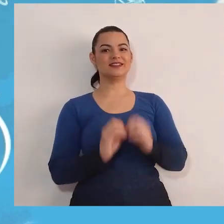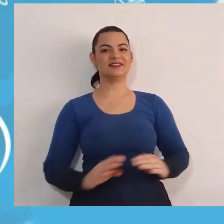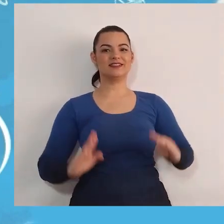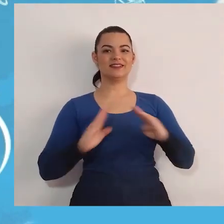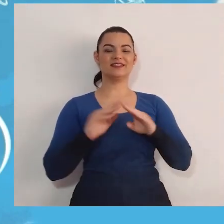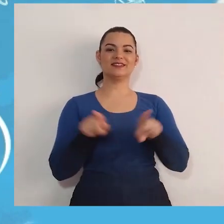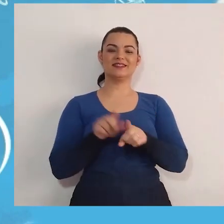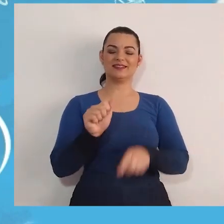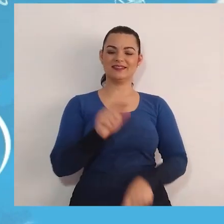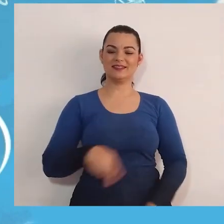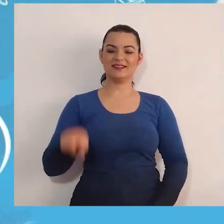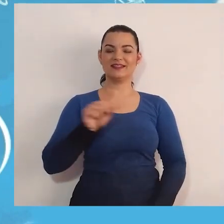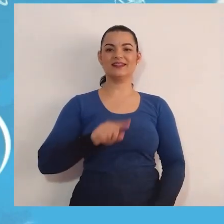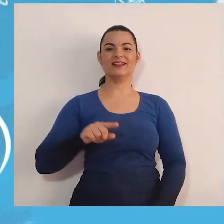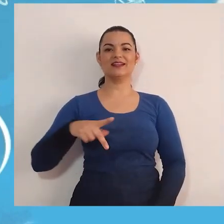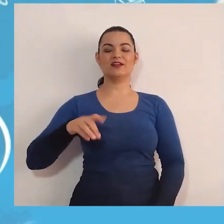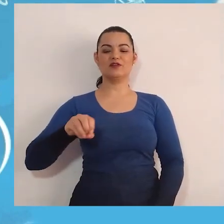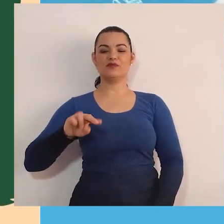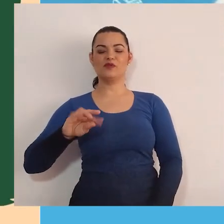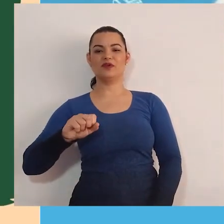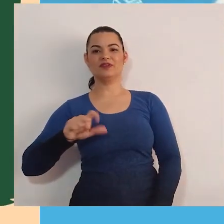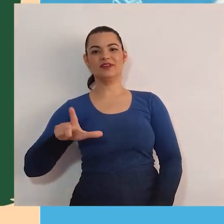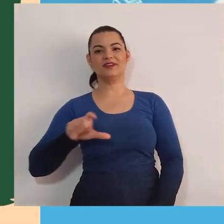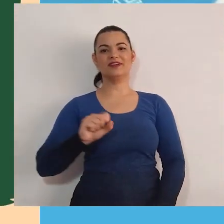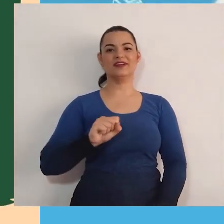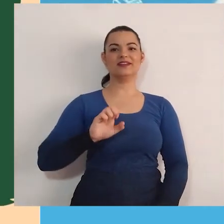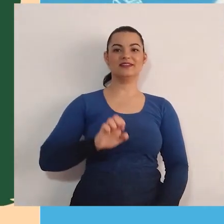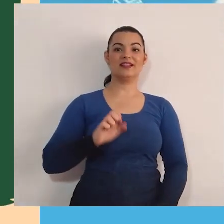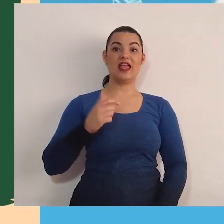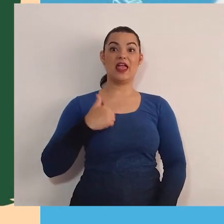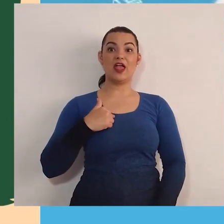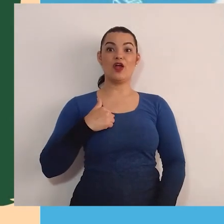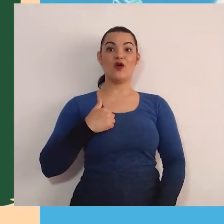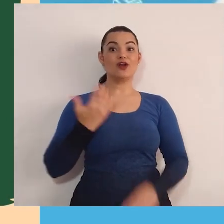aqui os panfletos de candidatura dos bichos.